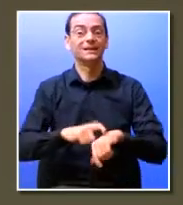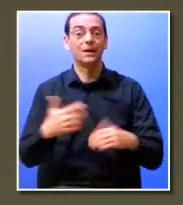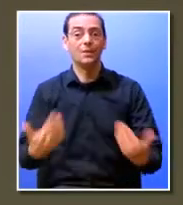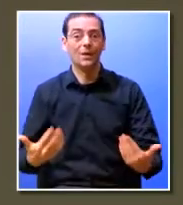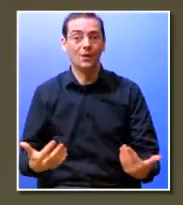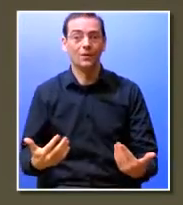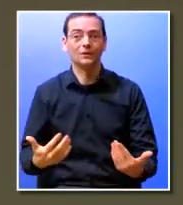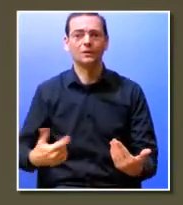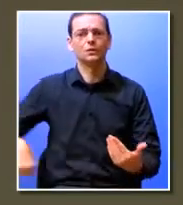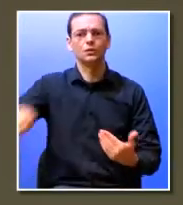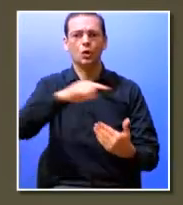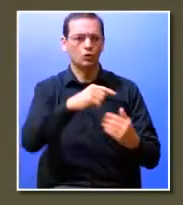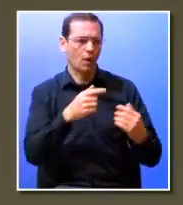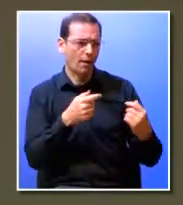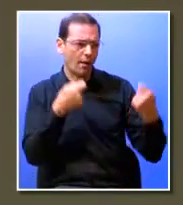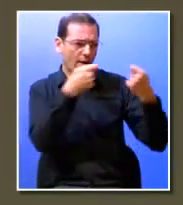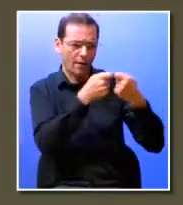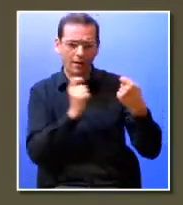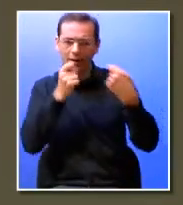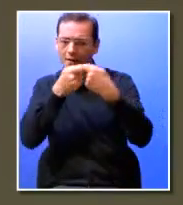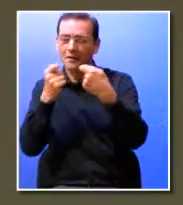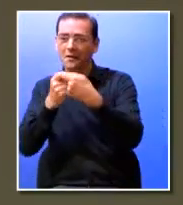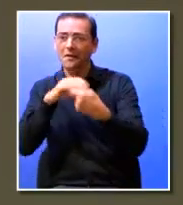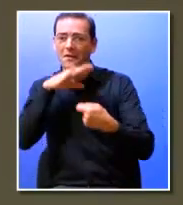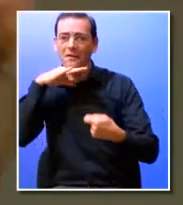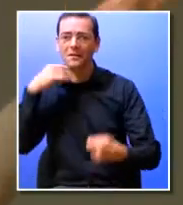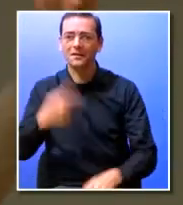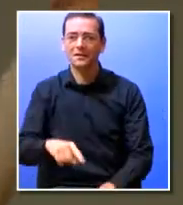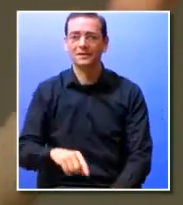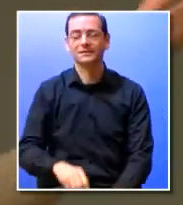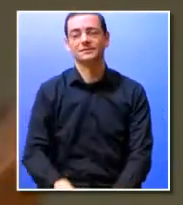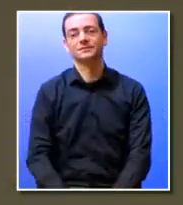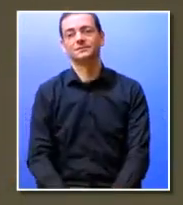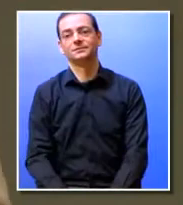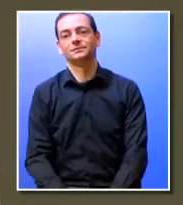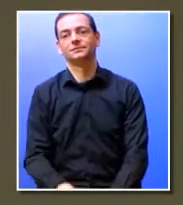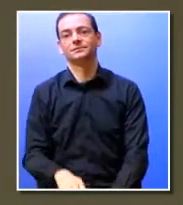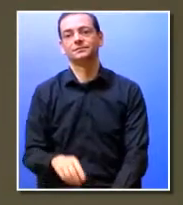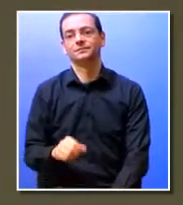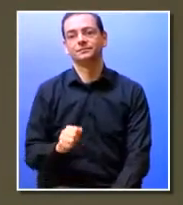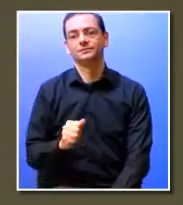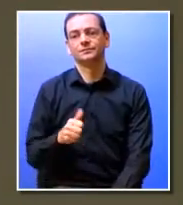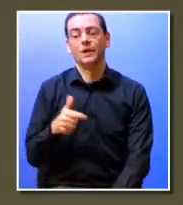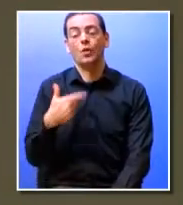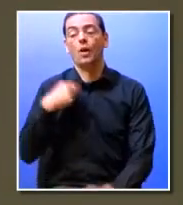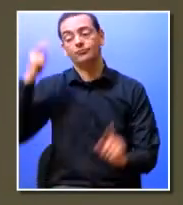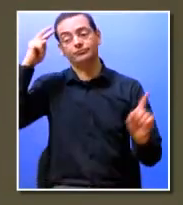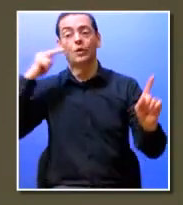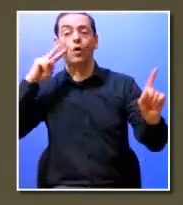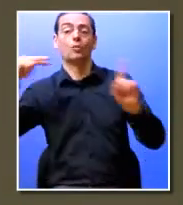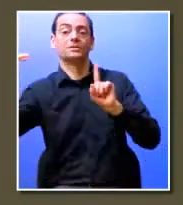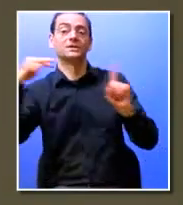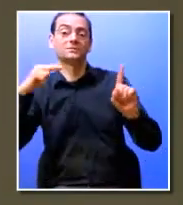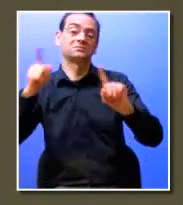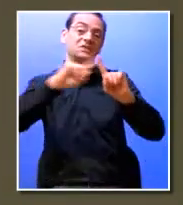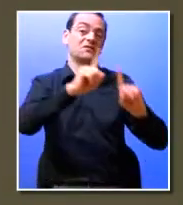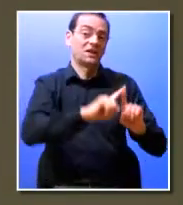estamos muito alinhados e isso é muito engraçado com provavelmente vidas e perspetivas muito diferentes mas muito alinhados